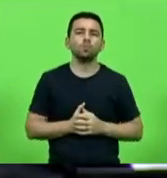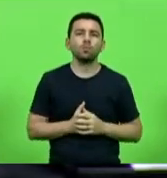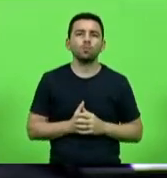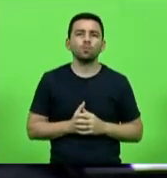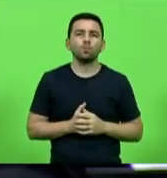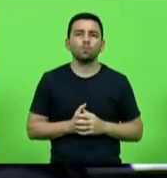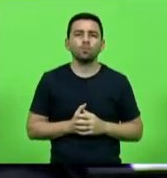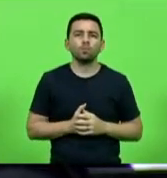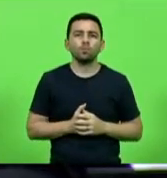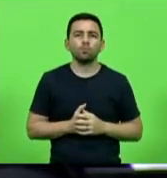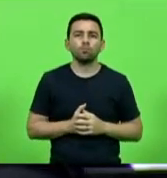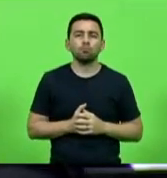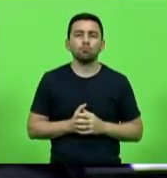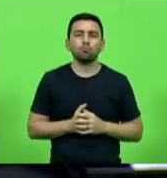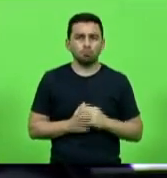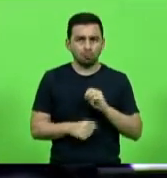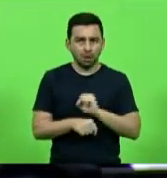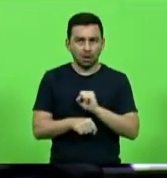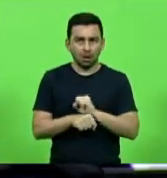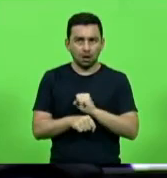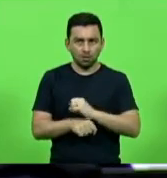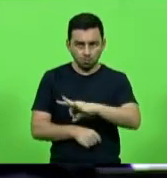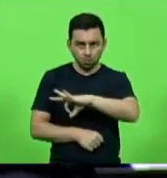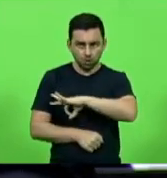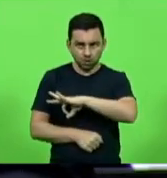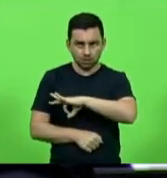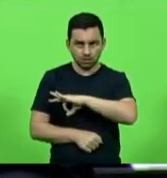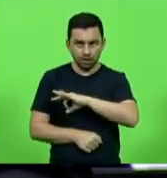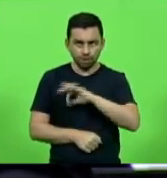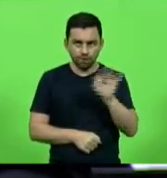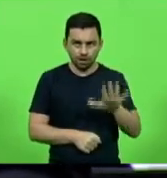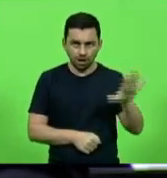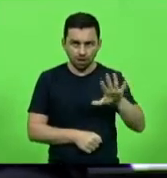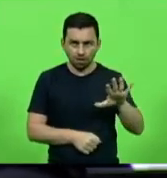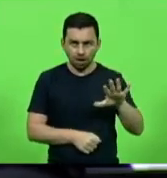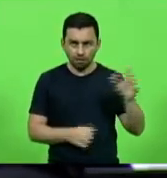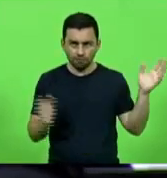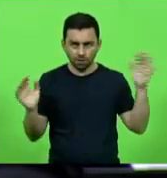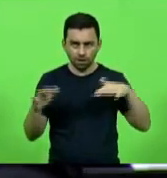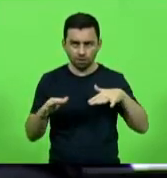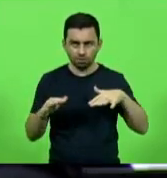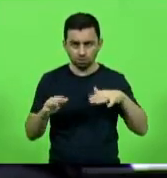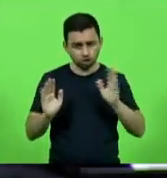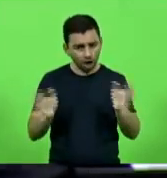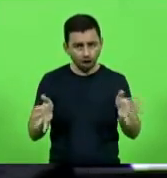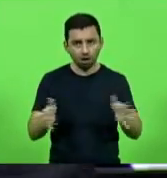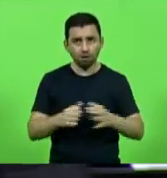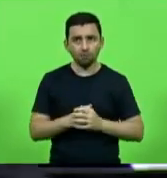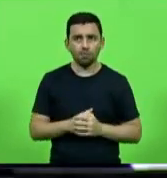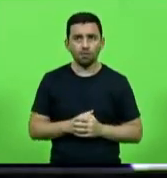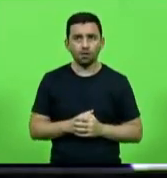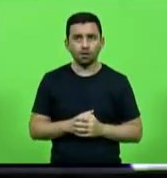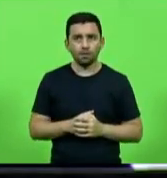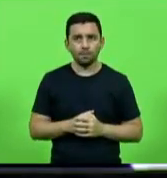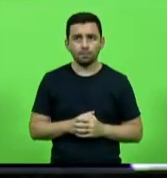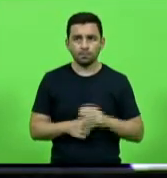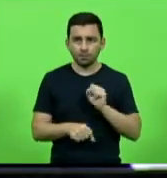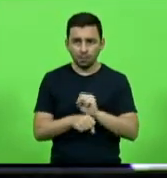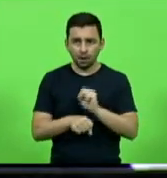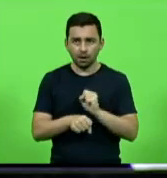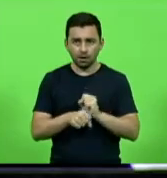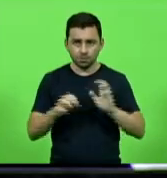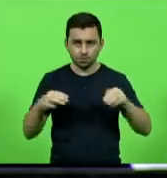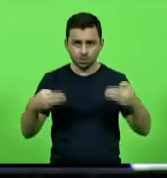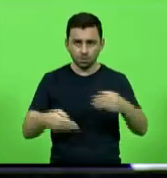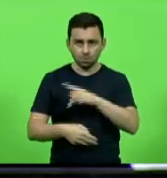você estava esperando a polícia federal baixar para cá já deu você estava esperando o ministério